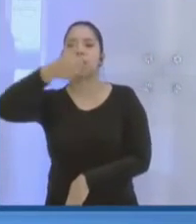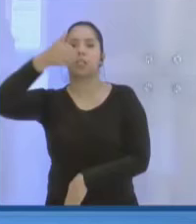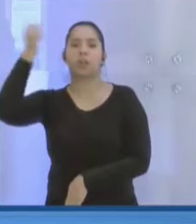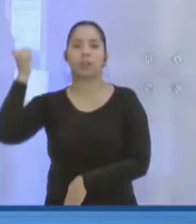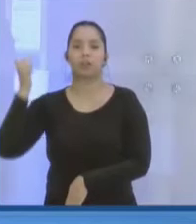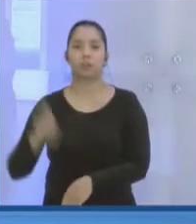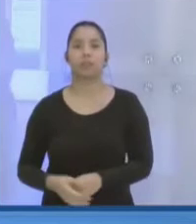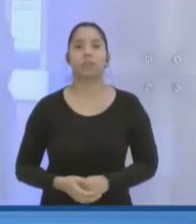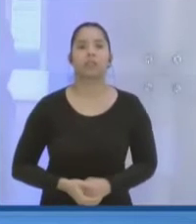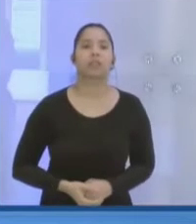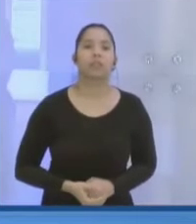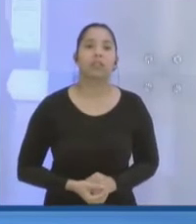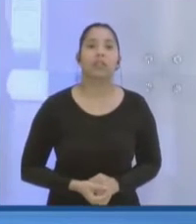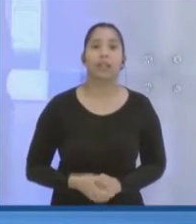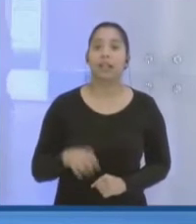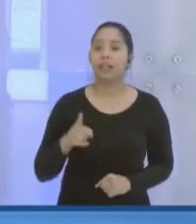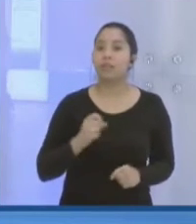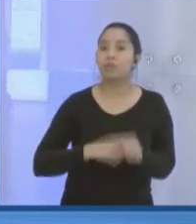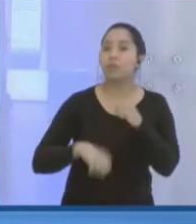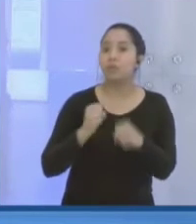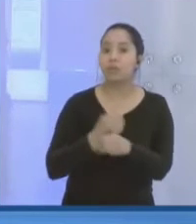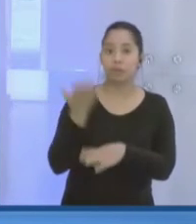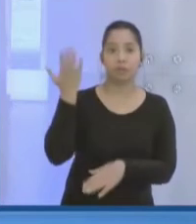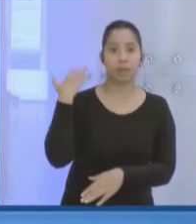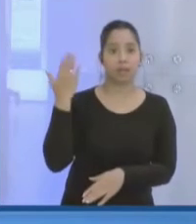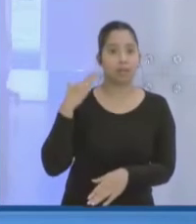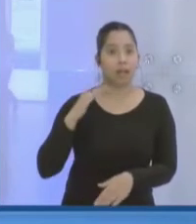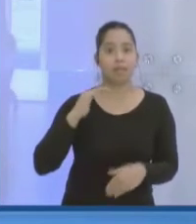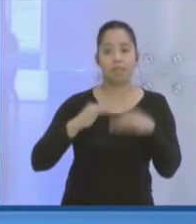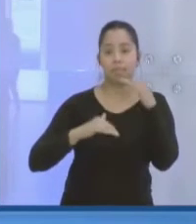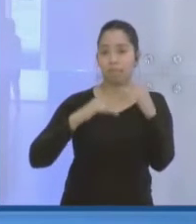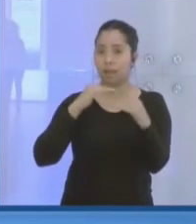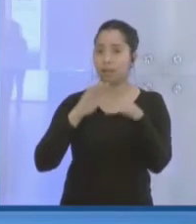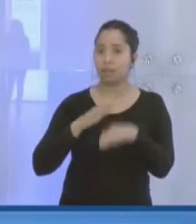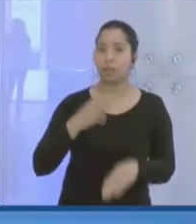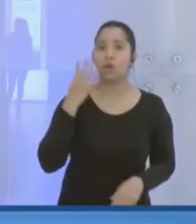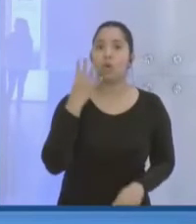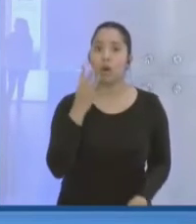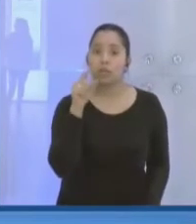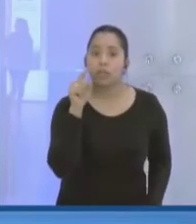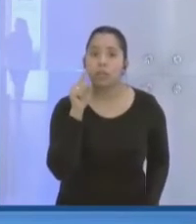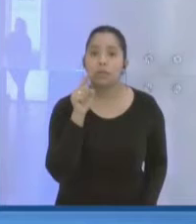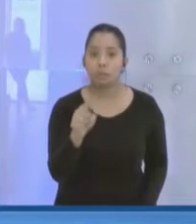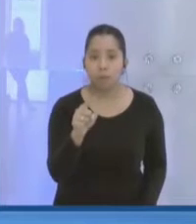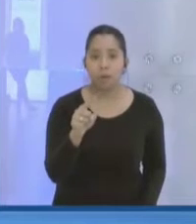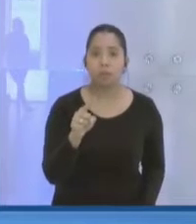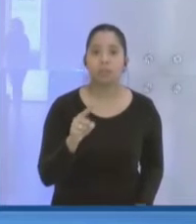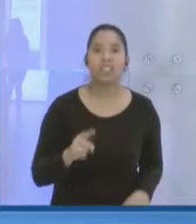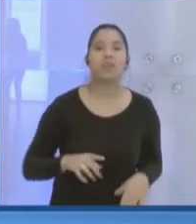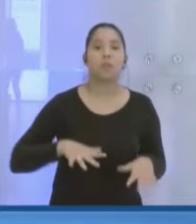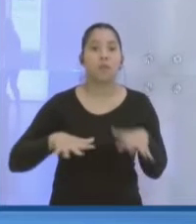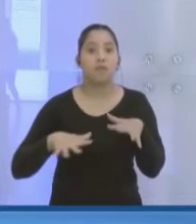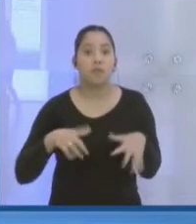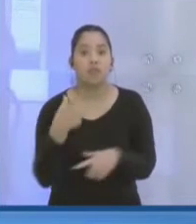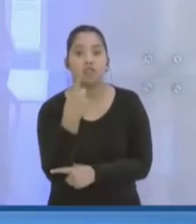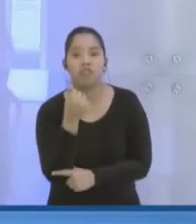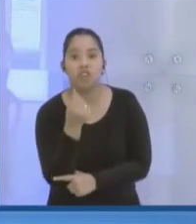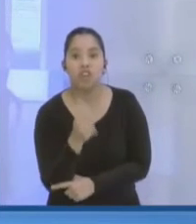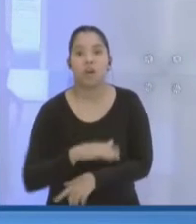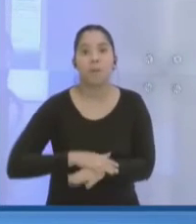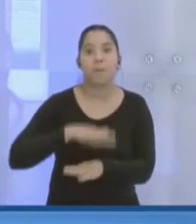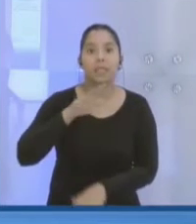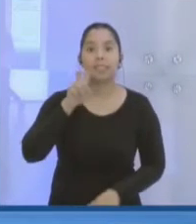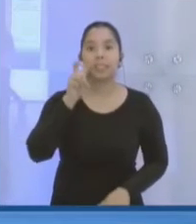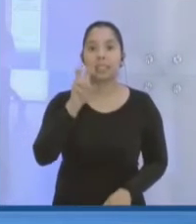Ano passado, o setor portuário cresceu 4,2%. Movimentou 1 bilhão 150 milhões de